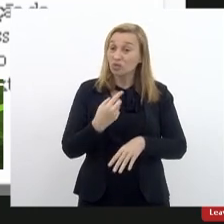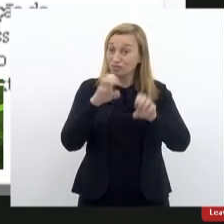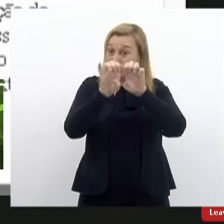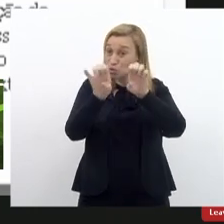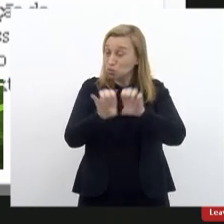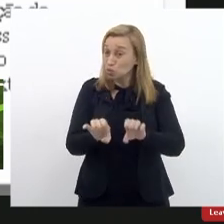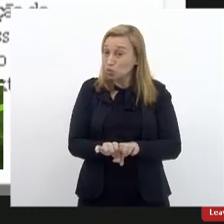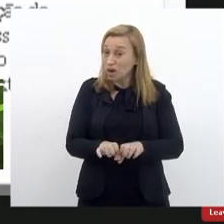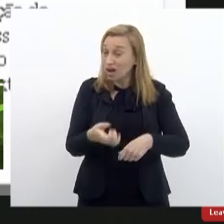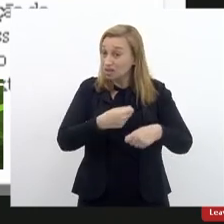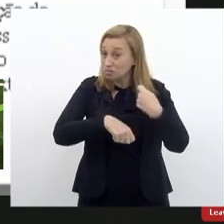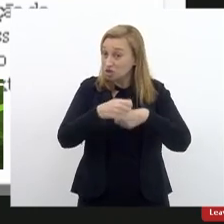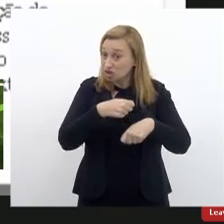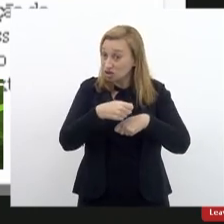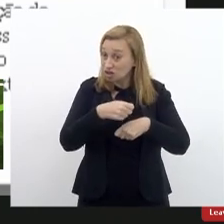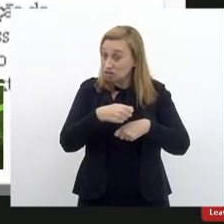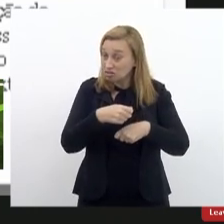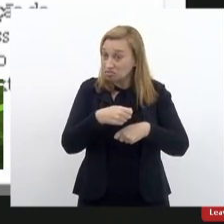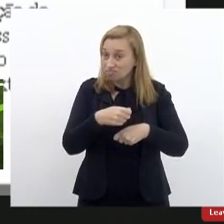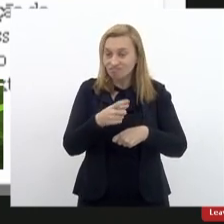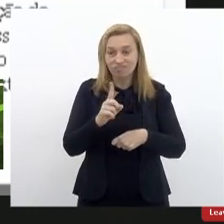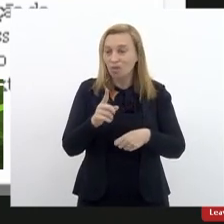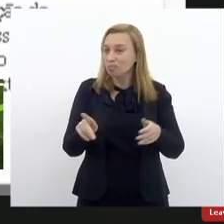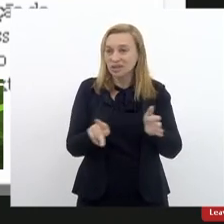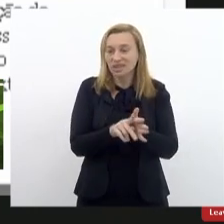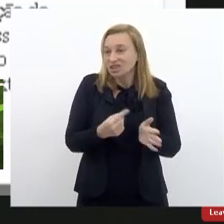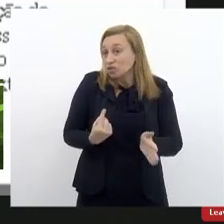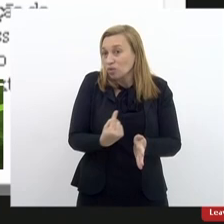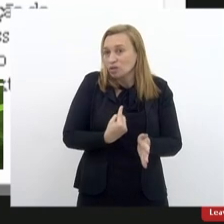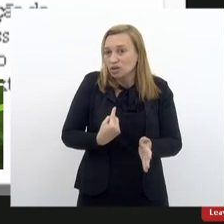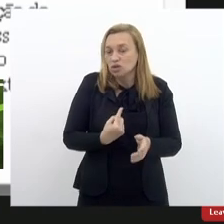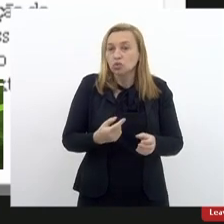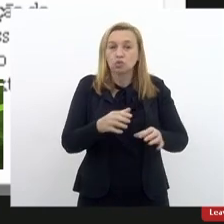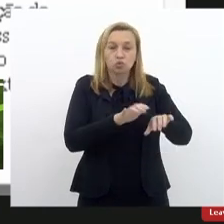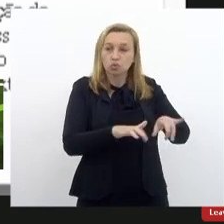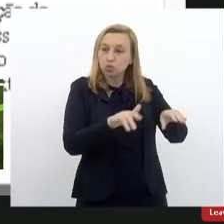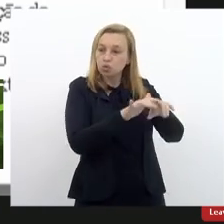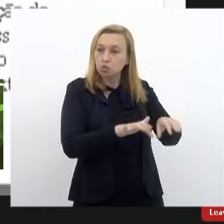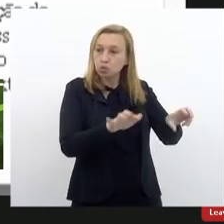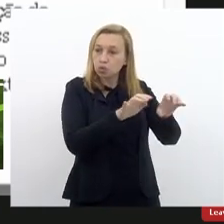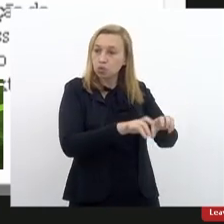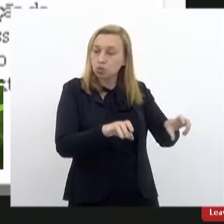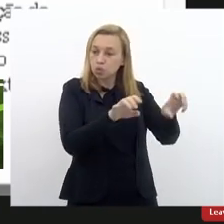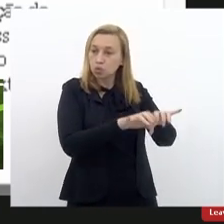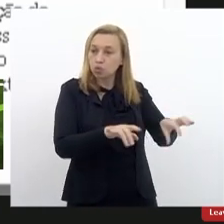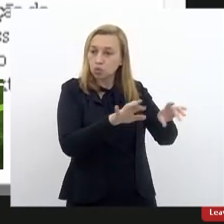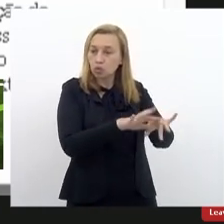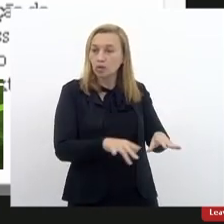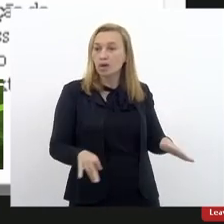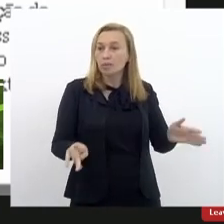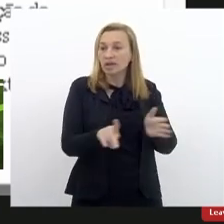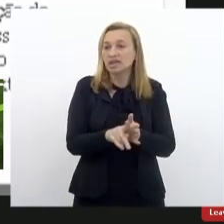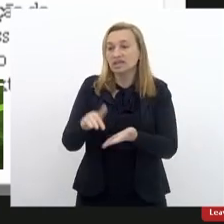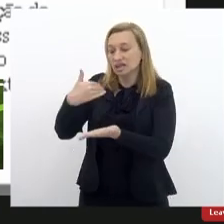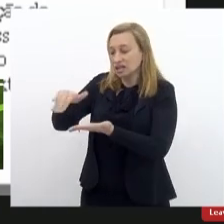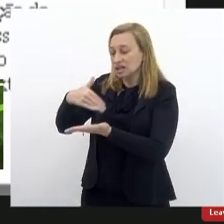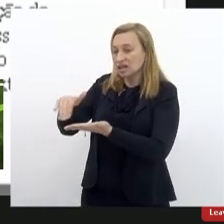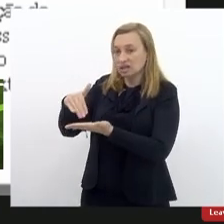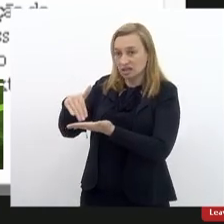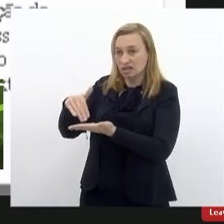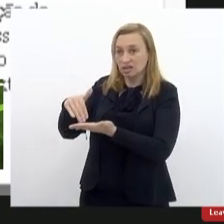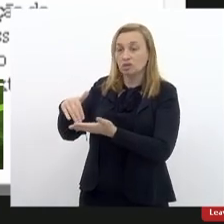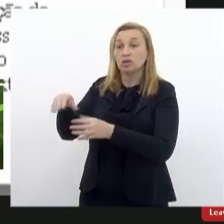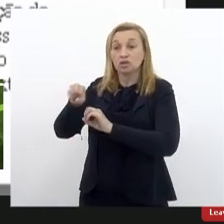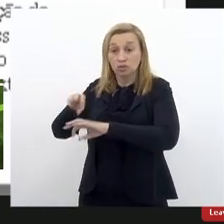administrativa, estrutural também não é nossa. Então, os computadores vieram da Secretaria de Educação, as impressoras vêm da